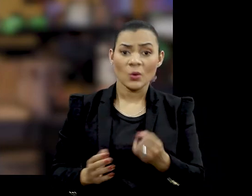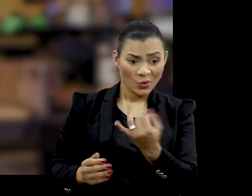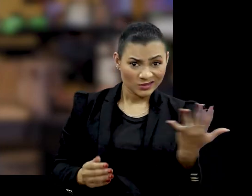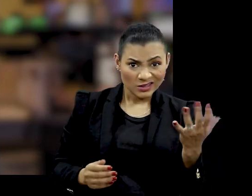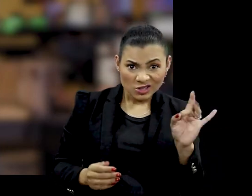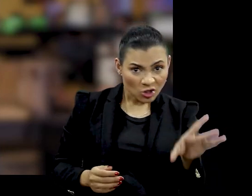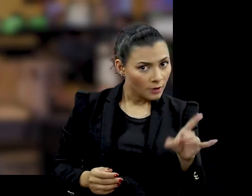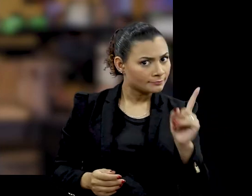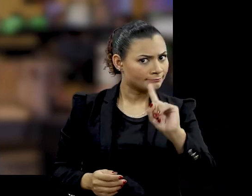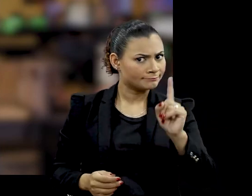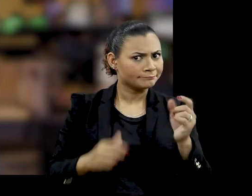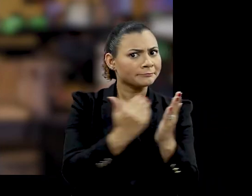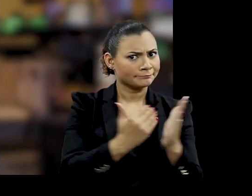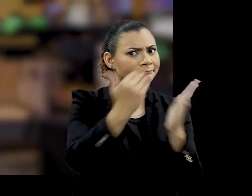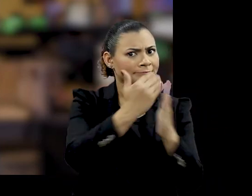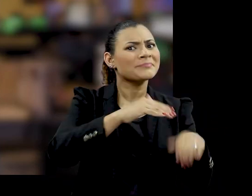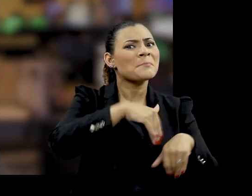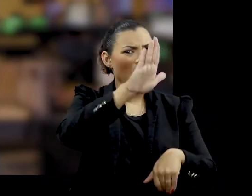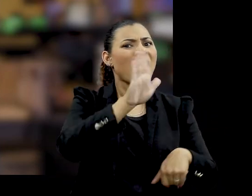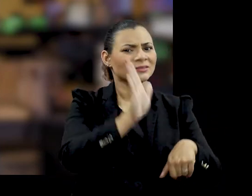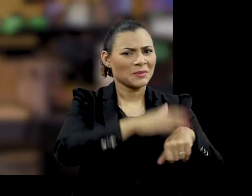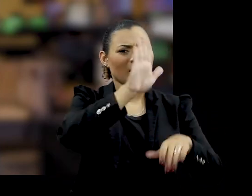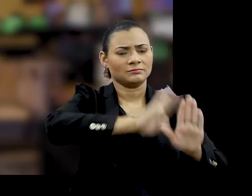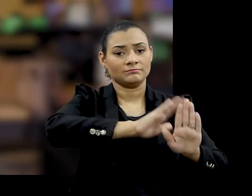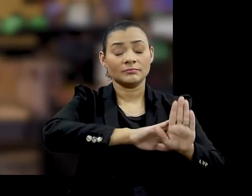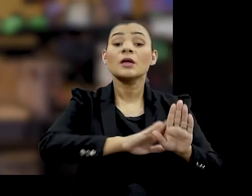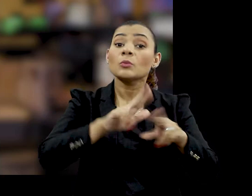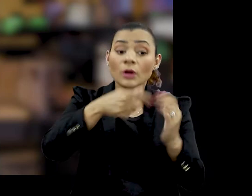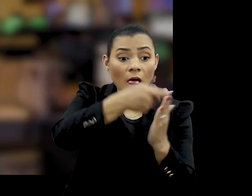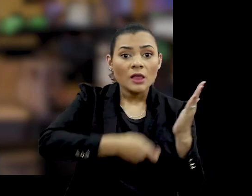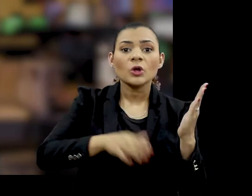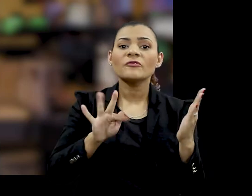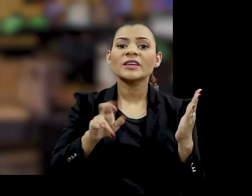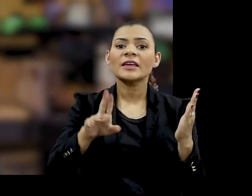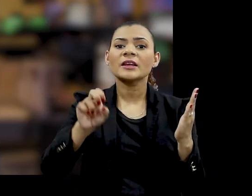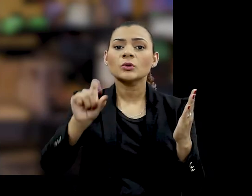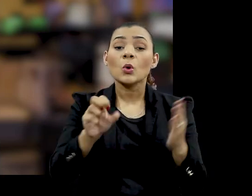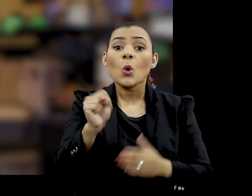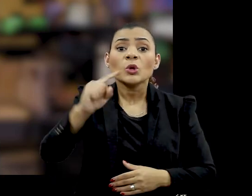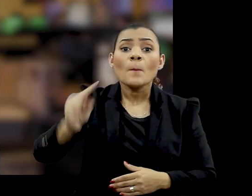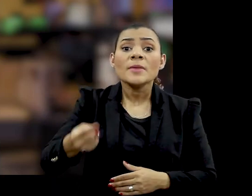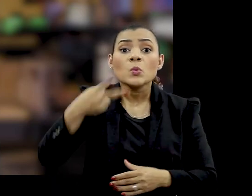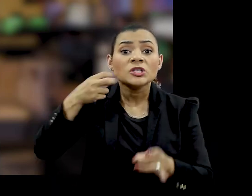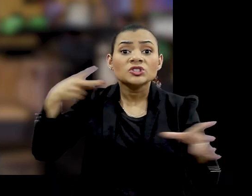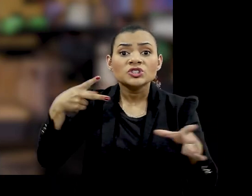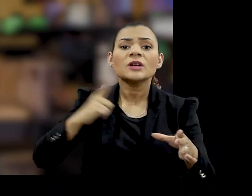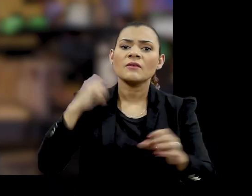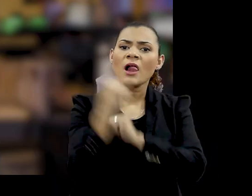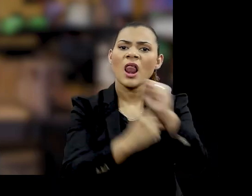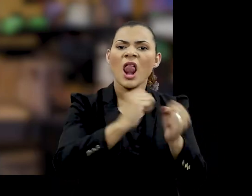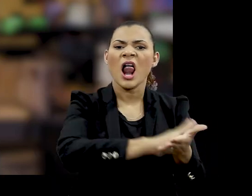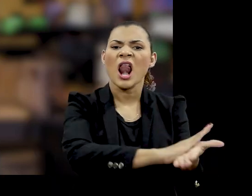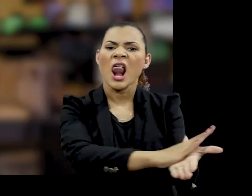possivelmente é muito maior Para se ter uma noção O relatório Figueiredo aponta que mais de 8 mil indígenas Foram